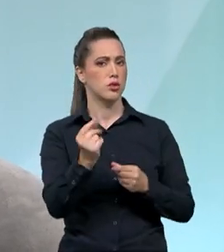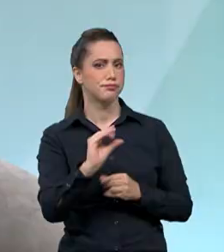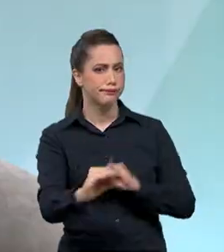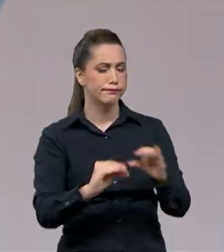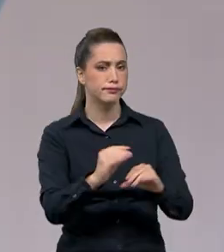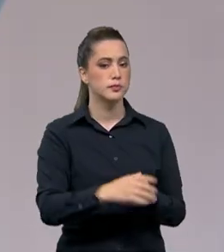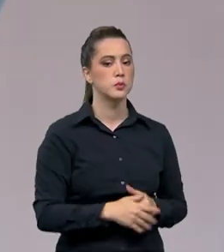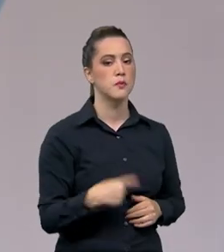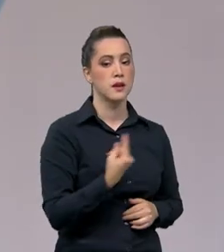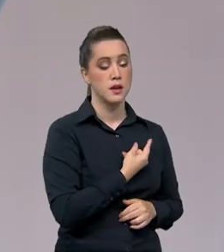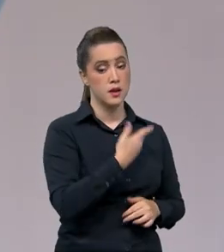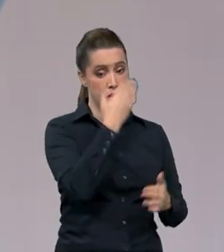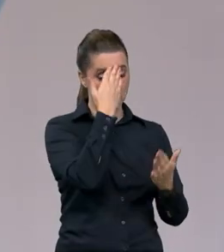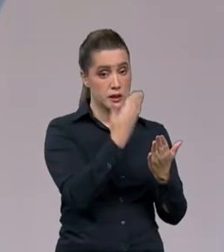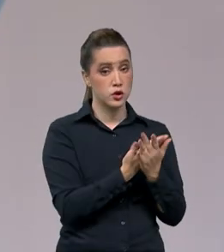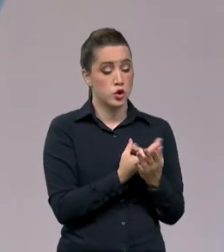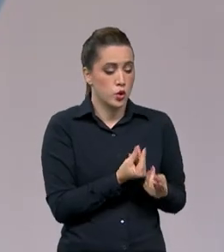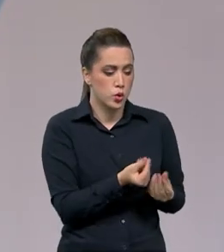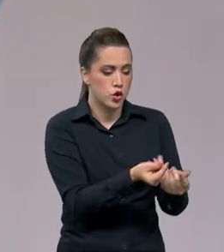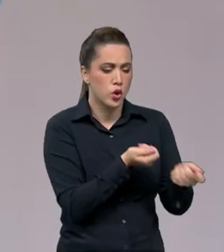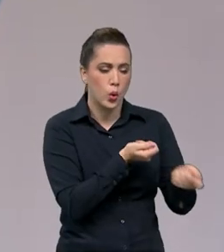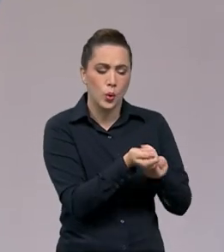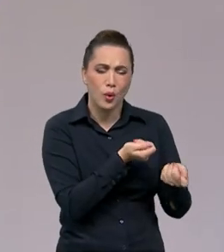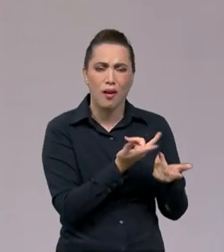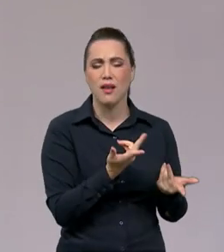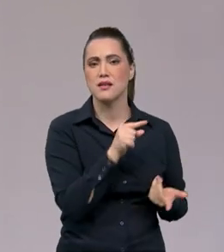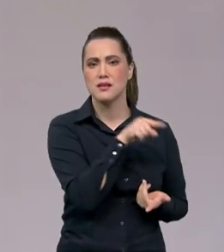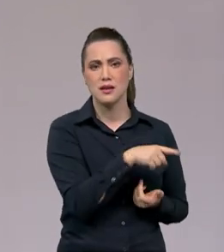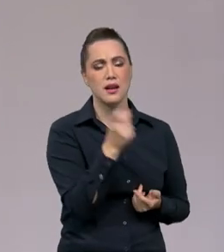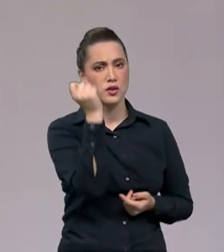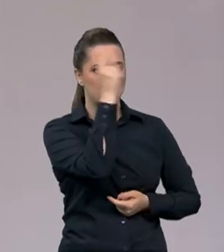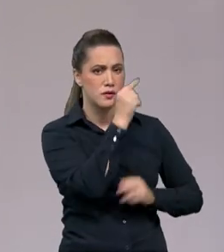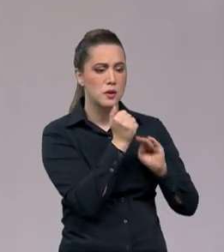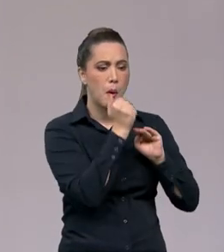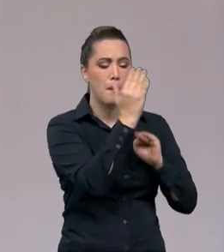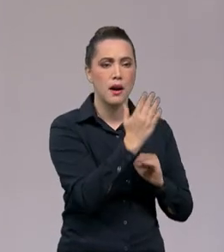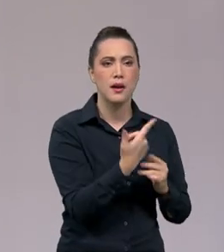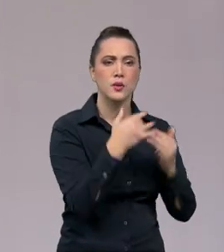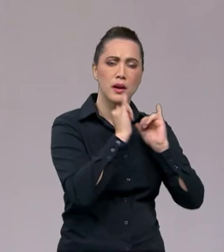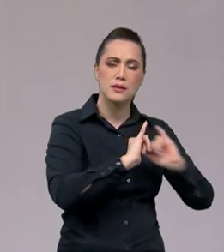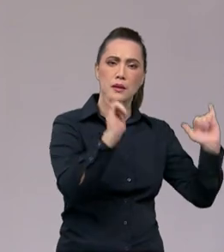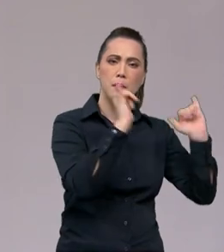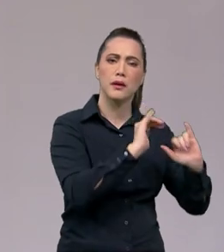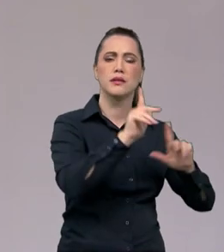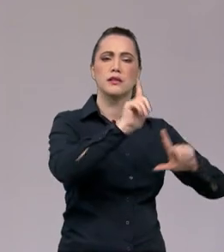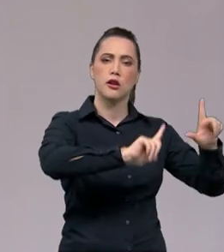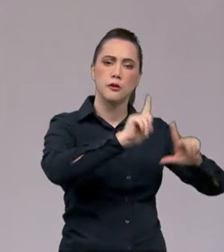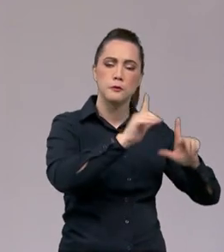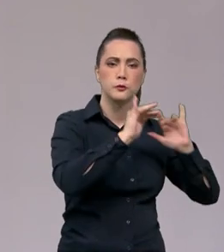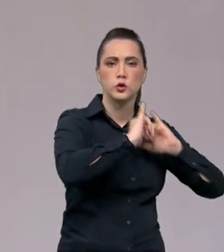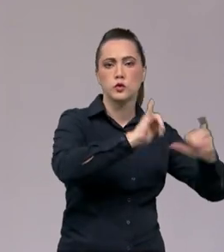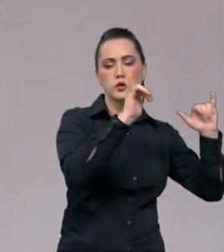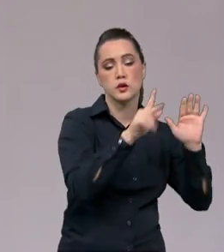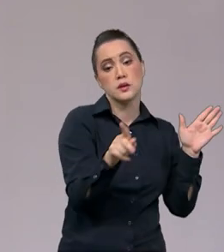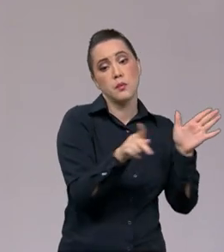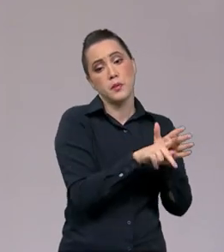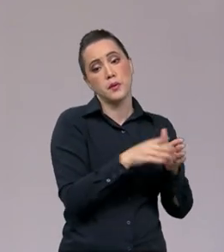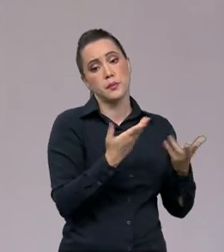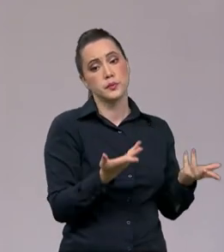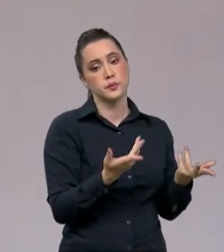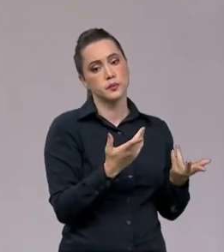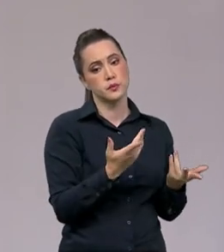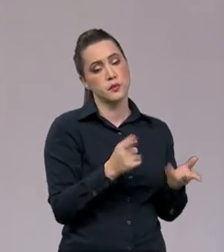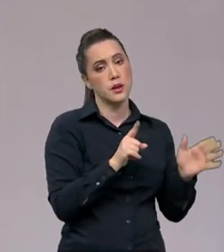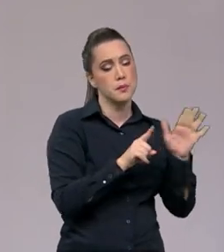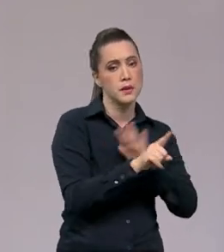investimentos tão restritos, fica até difícil ir além das campanhas, da divulgação propriamente. Aí